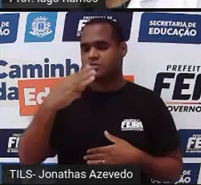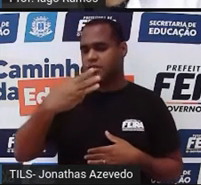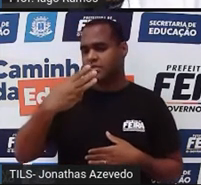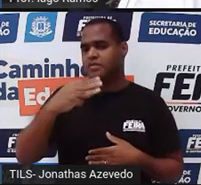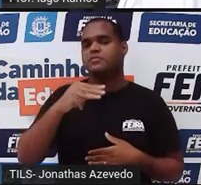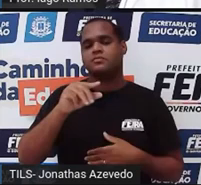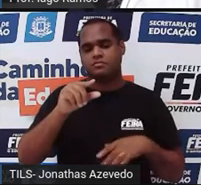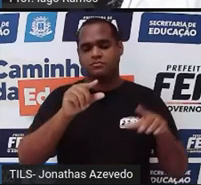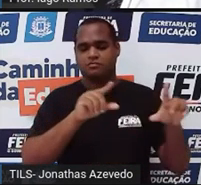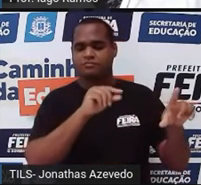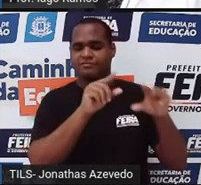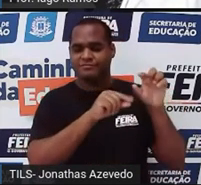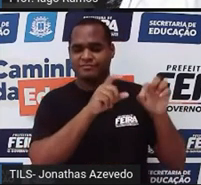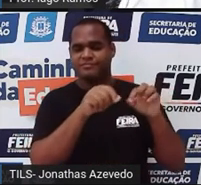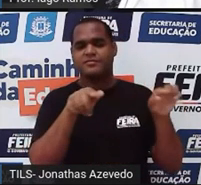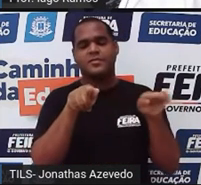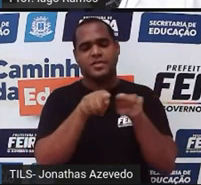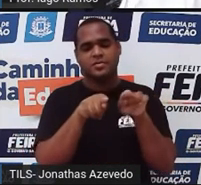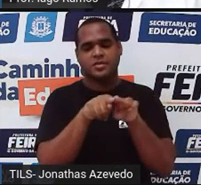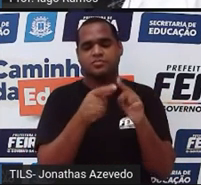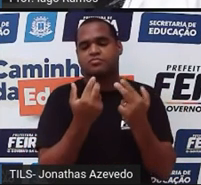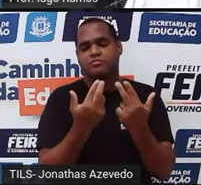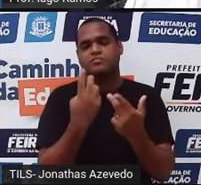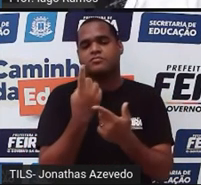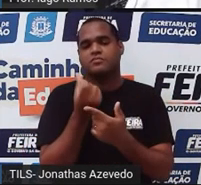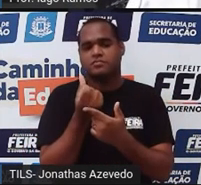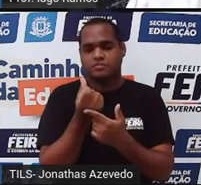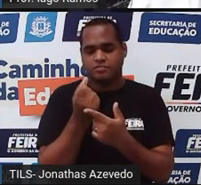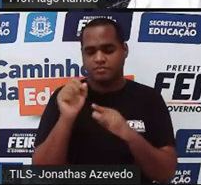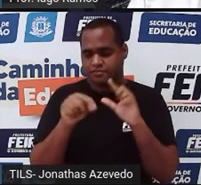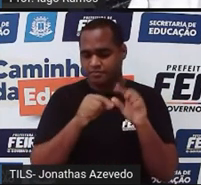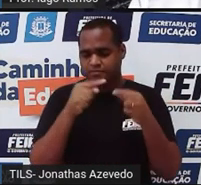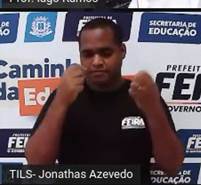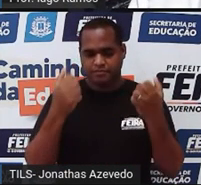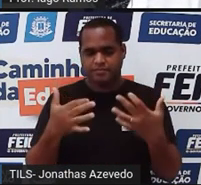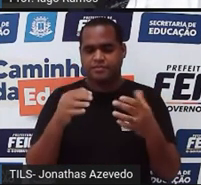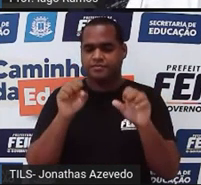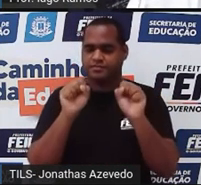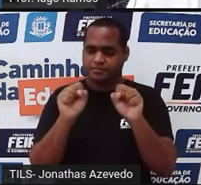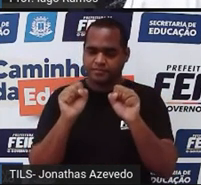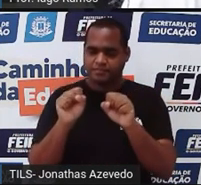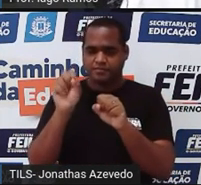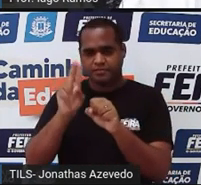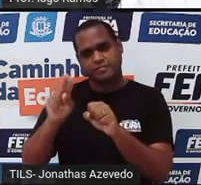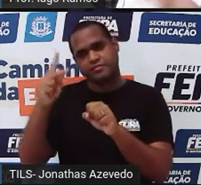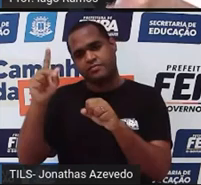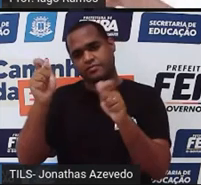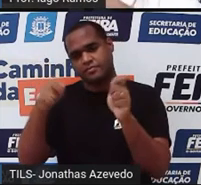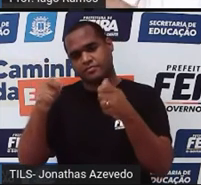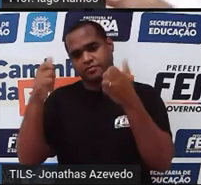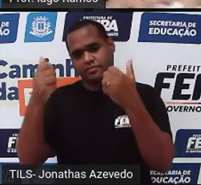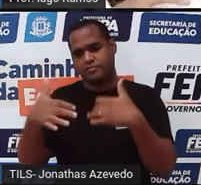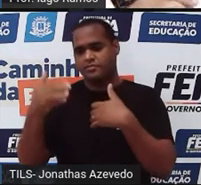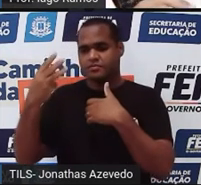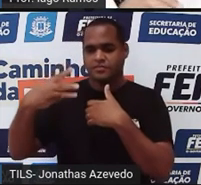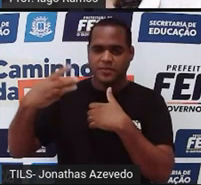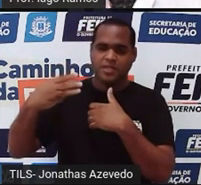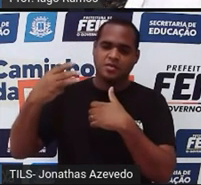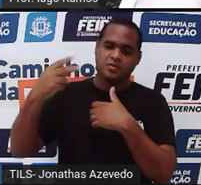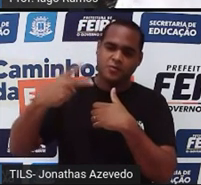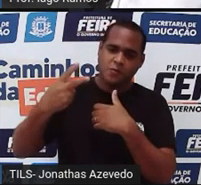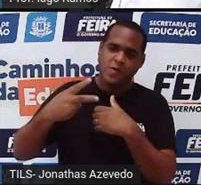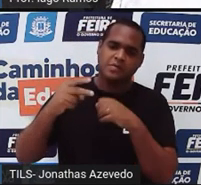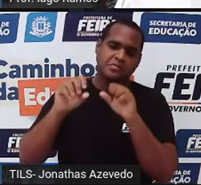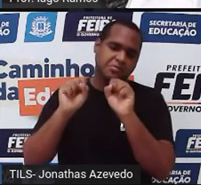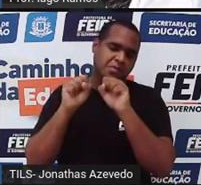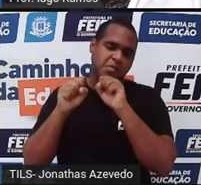de letra também continua sendo 26 opções. Eu posso usar qualquer uma, pode repetir a terceira com a segunda,